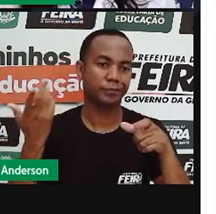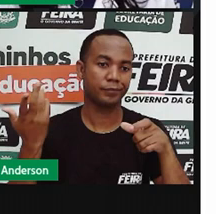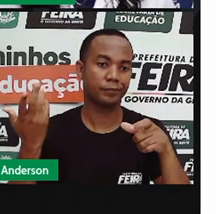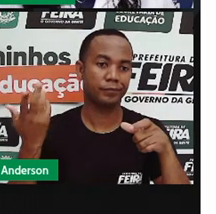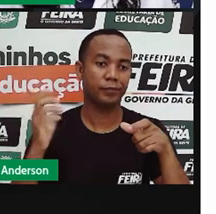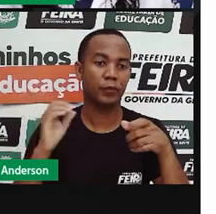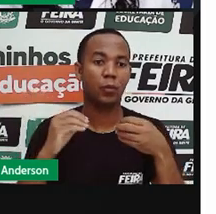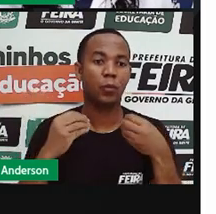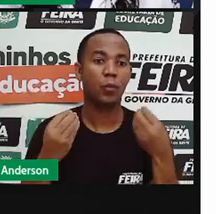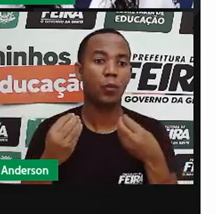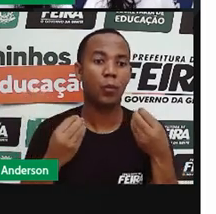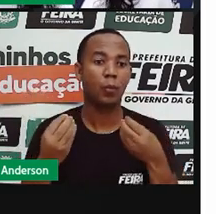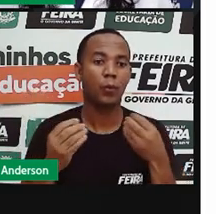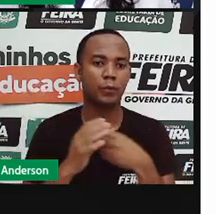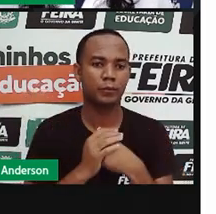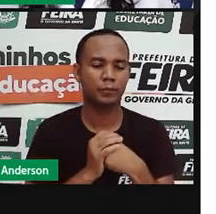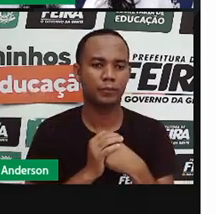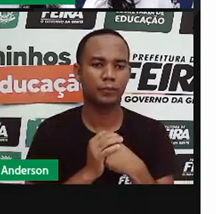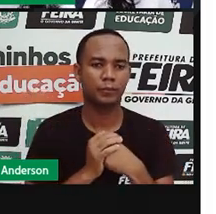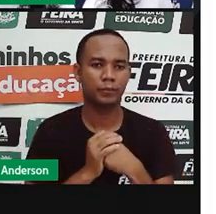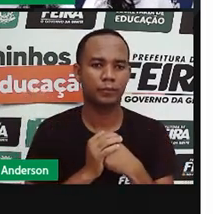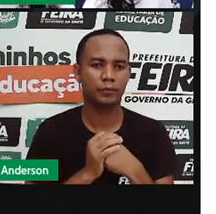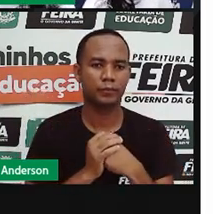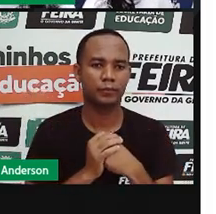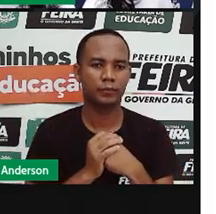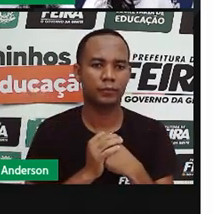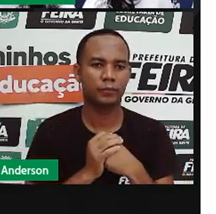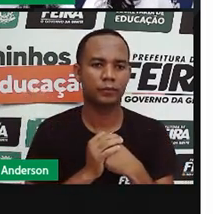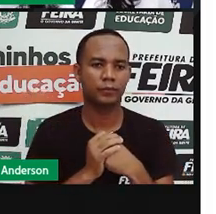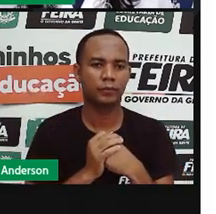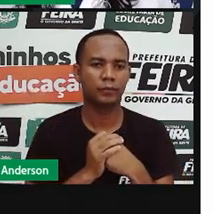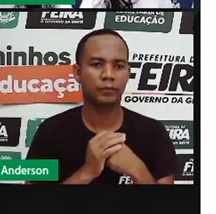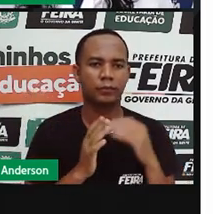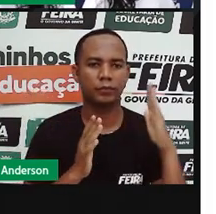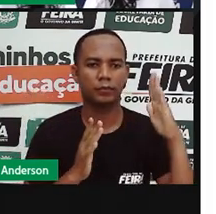De que lado vai ficar a sombra? Olha o raio do sol.